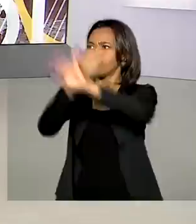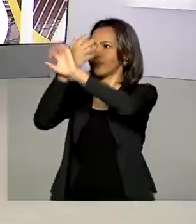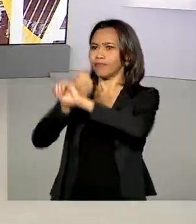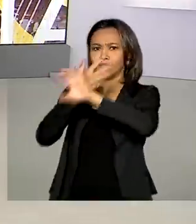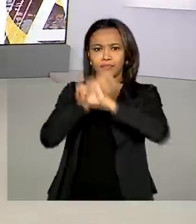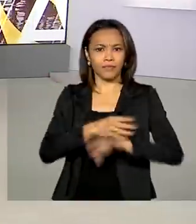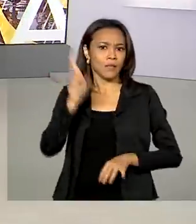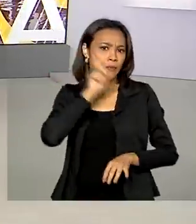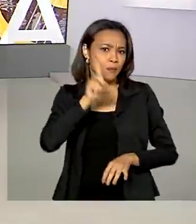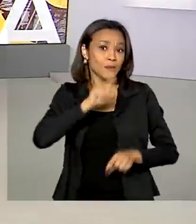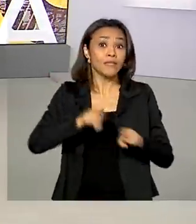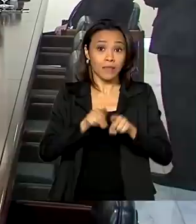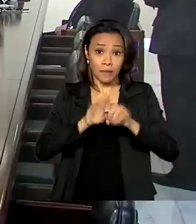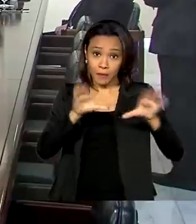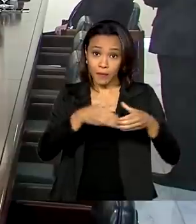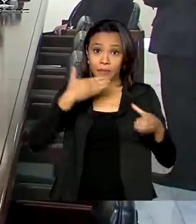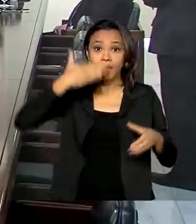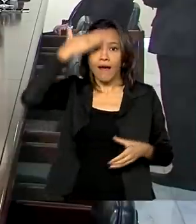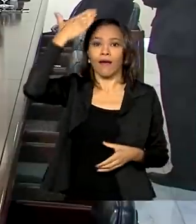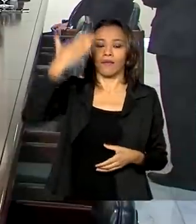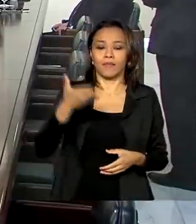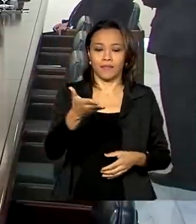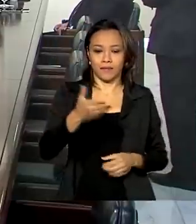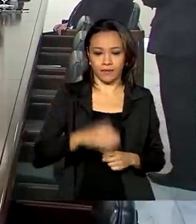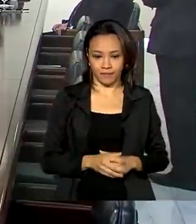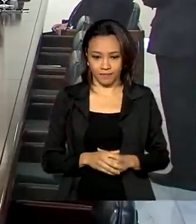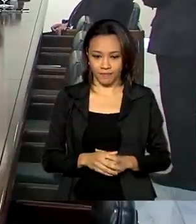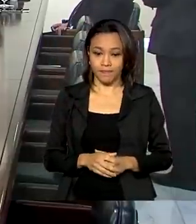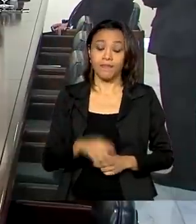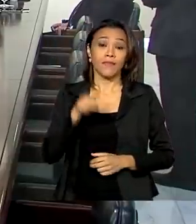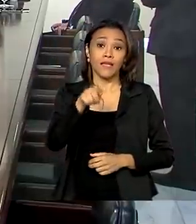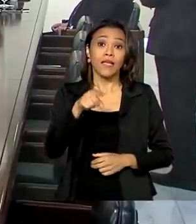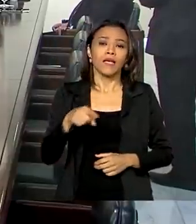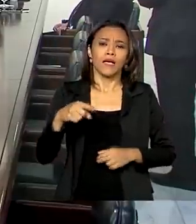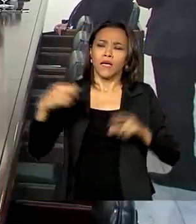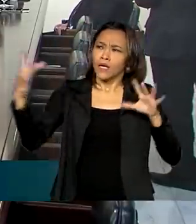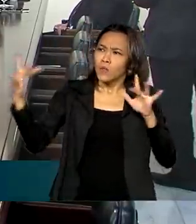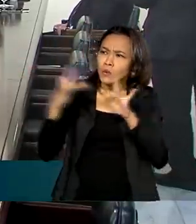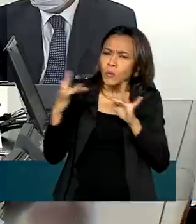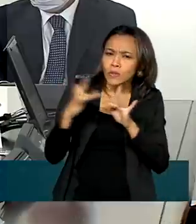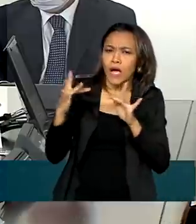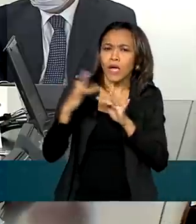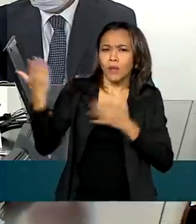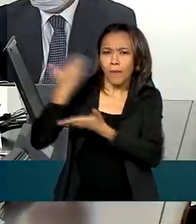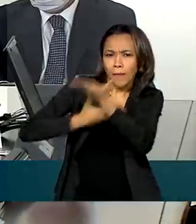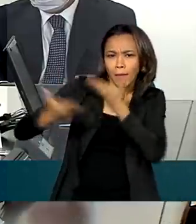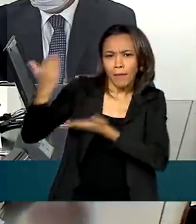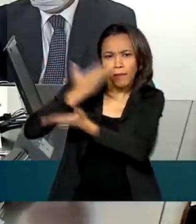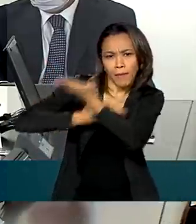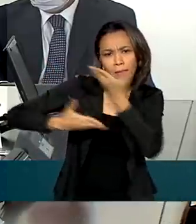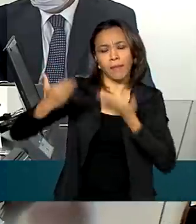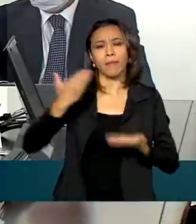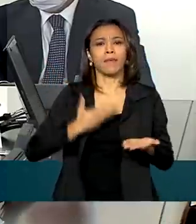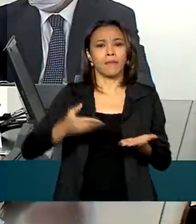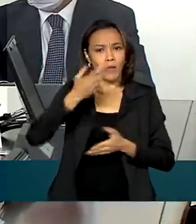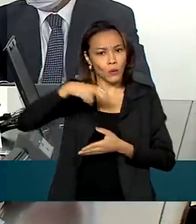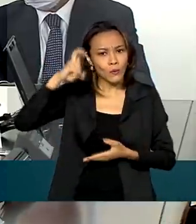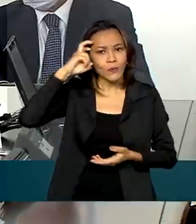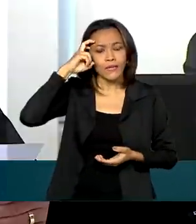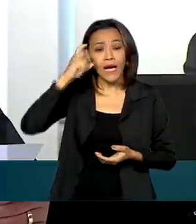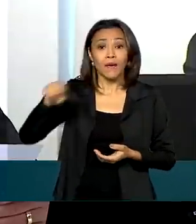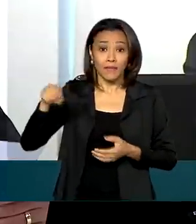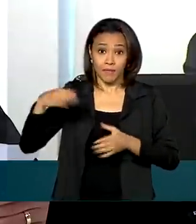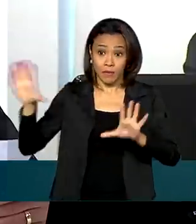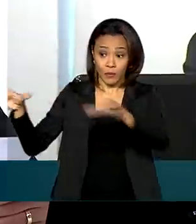-americanos e árabes. Os laços históricos, culturais e econômicos entre o Brasil e a Liga Árabe foram lembrados